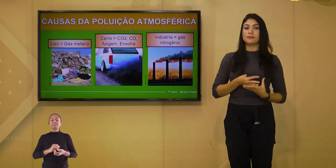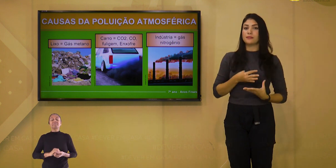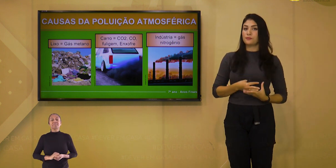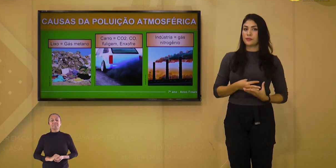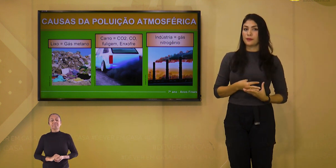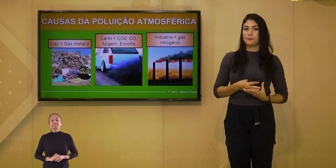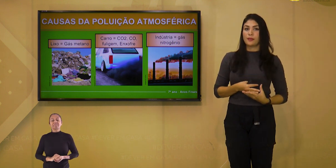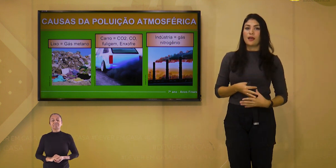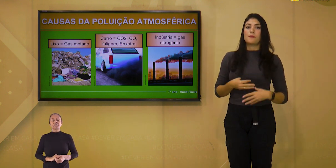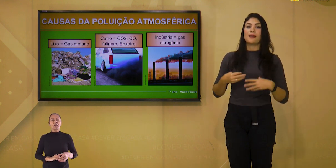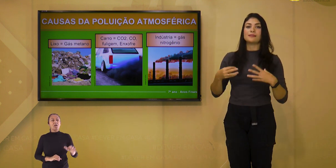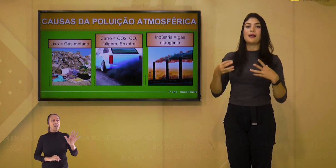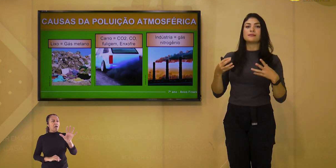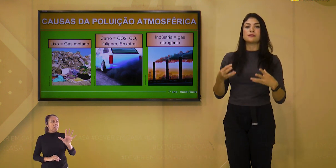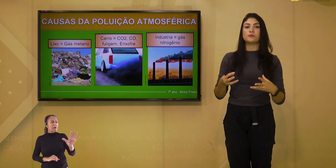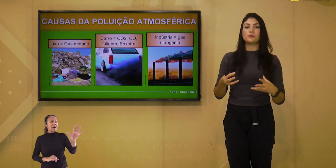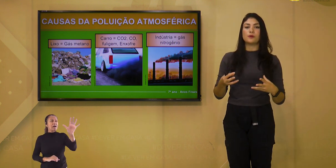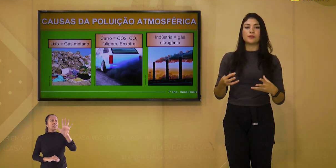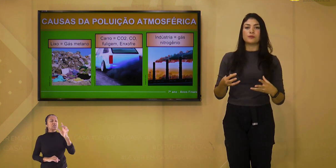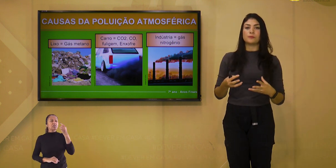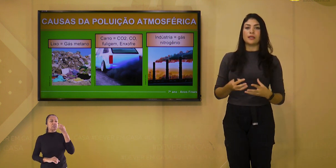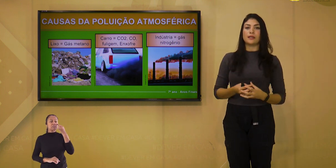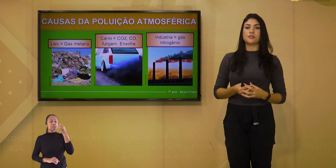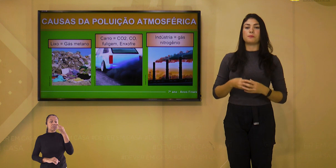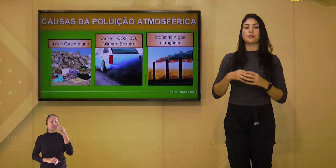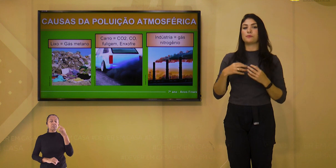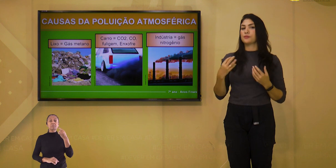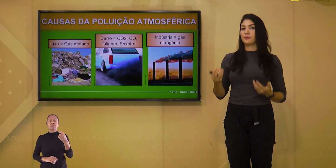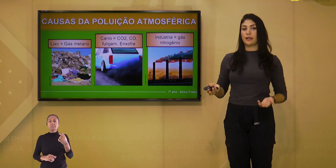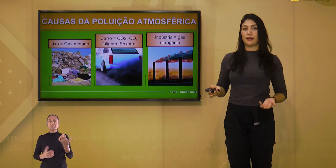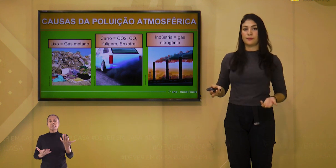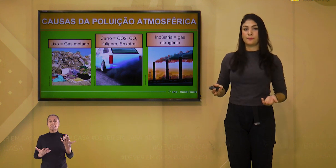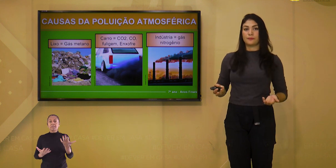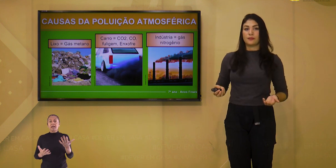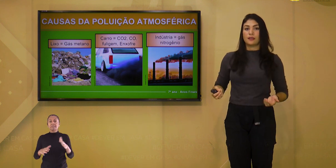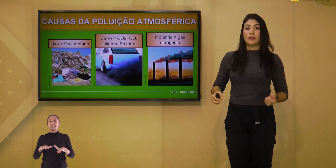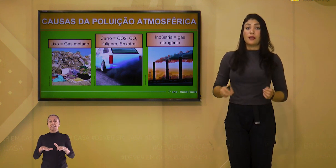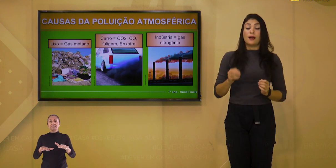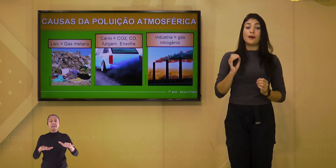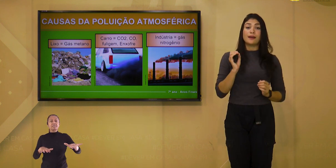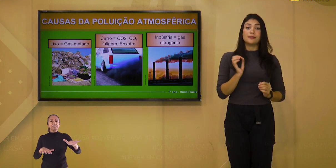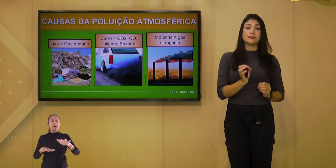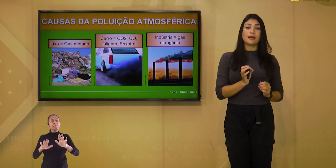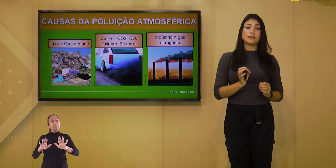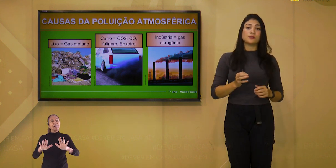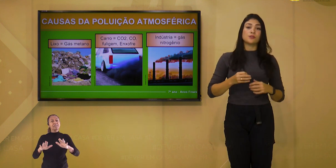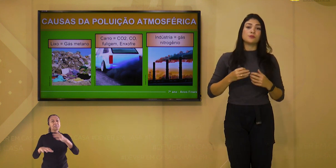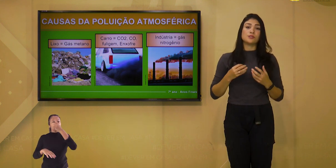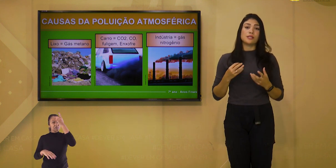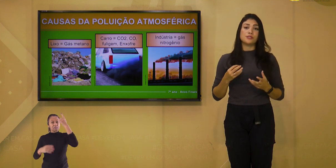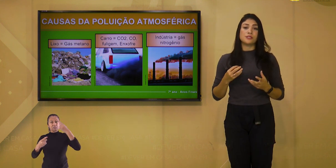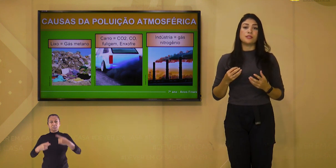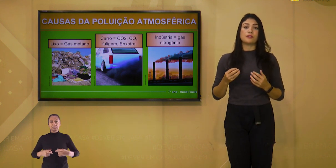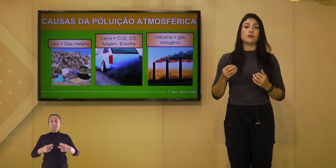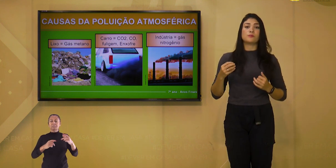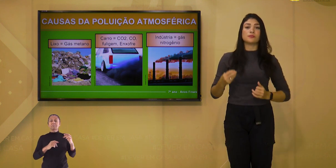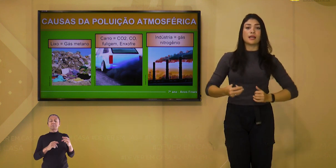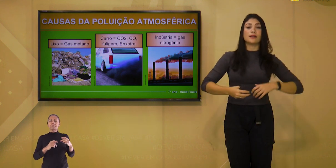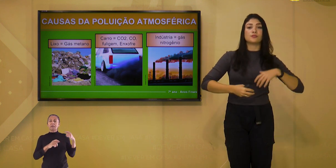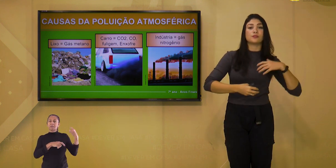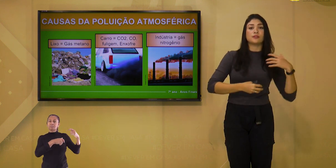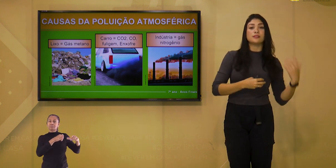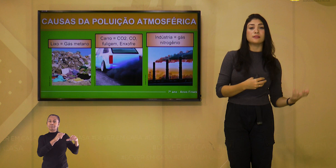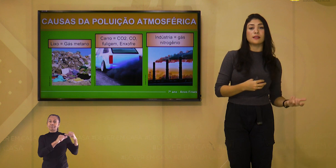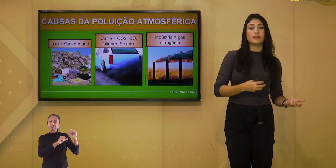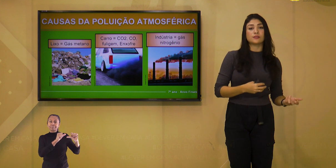específica, mas a ação do homem no ambiente pode modificá-la. Ao realizar ações do dia a dia, como